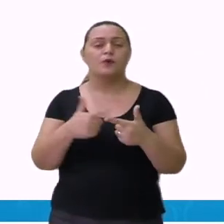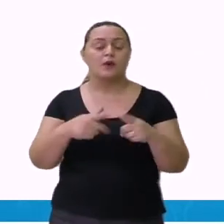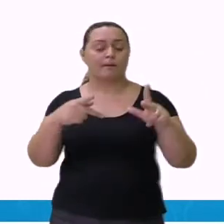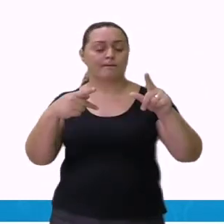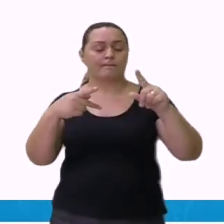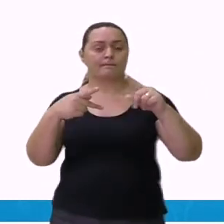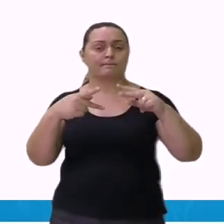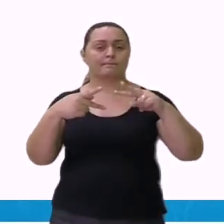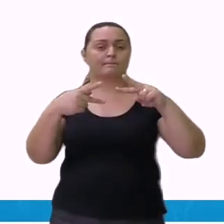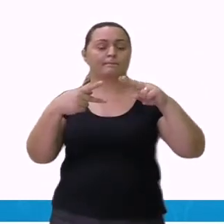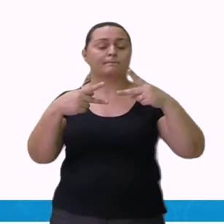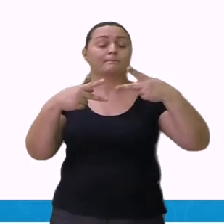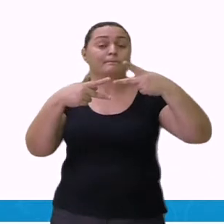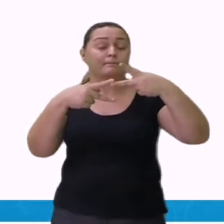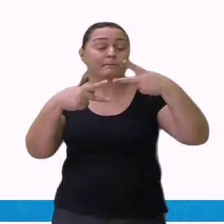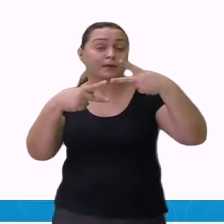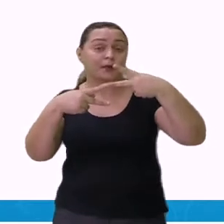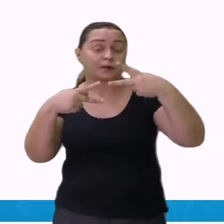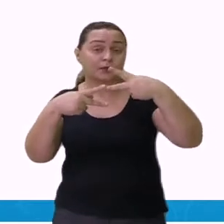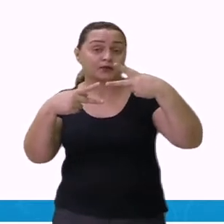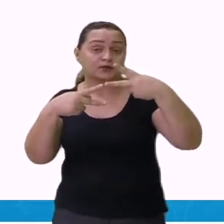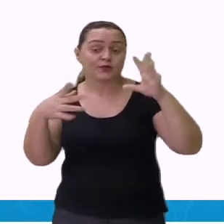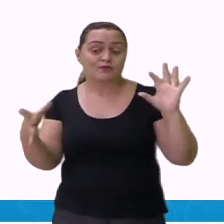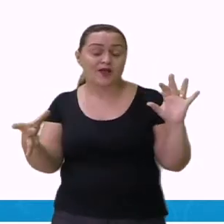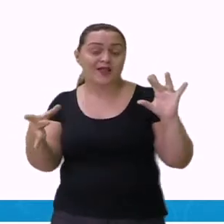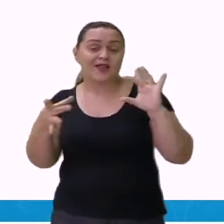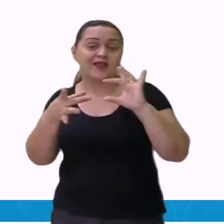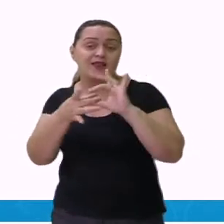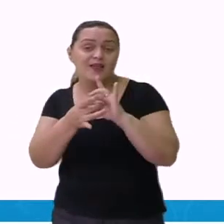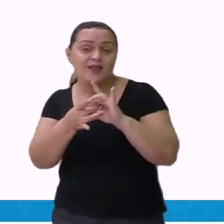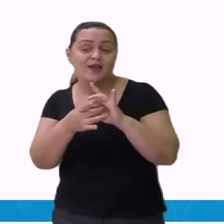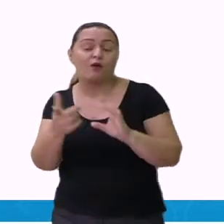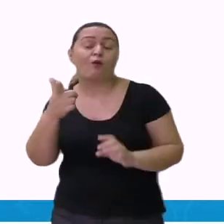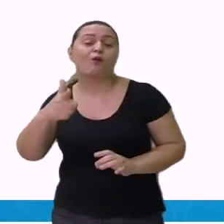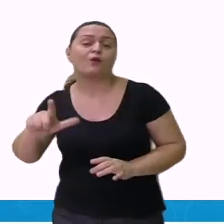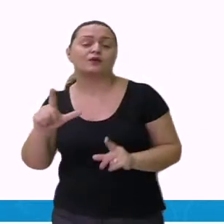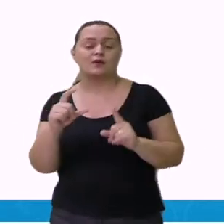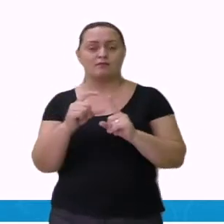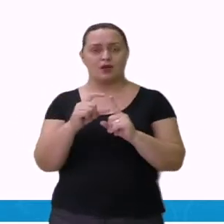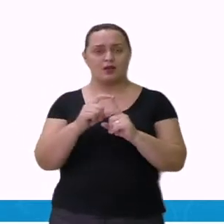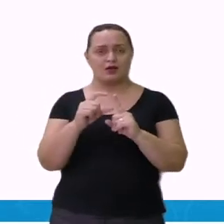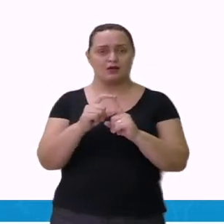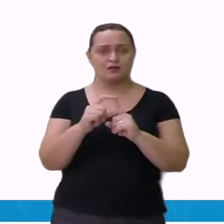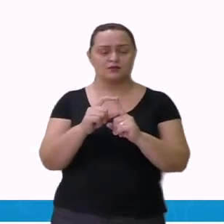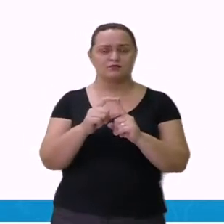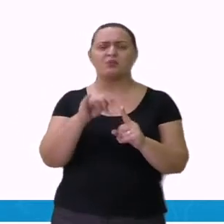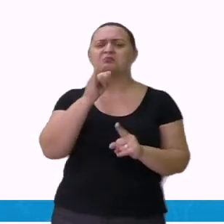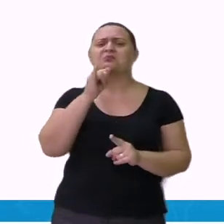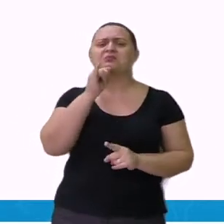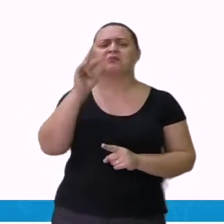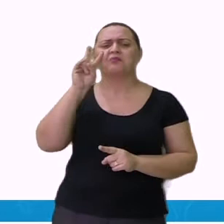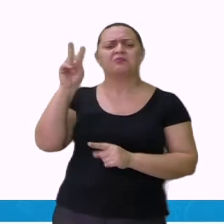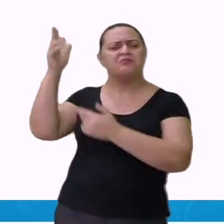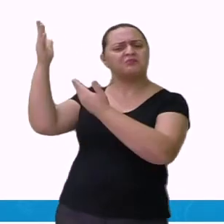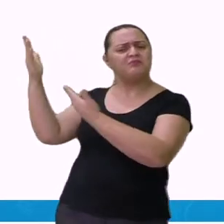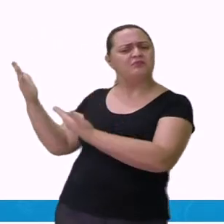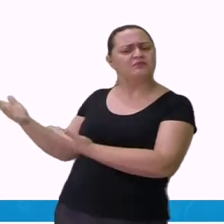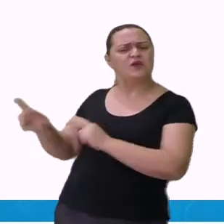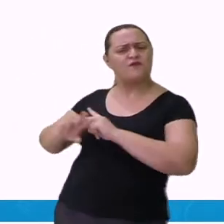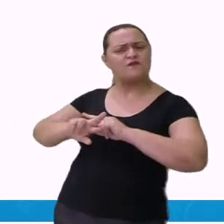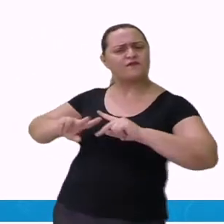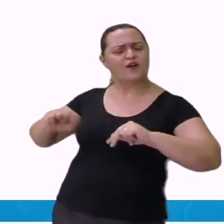Veja abaixo algumas preposições. Nós temos aí a ante, após,